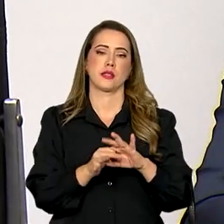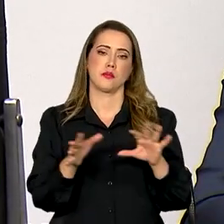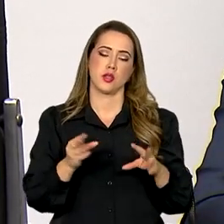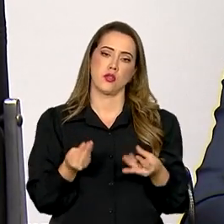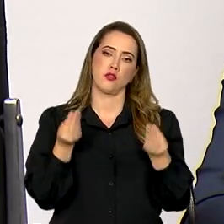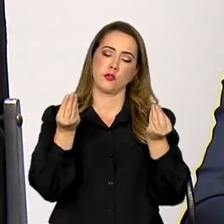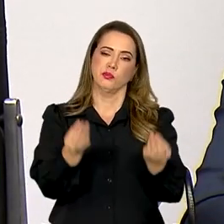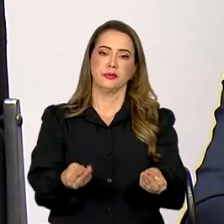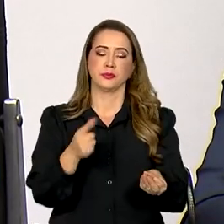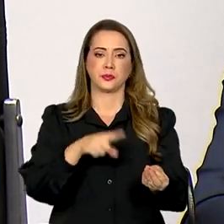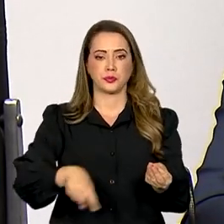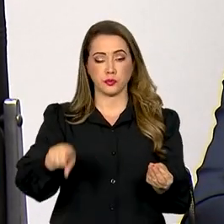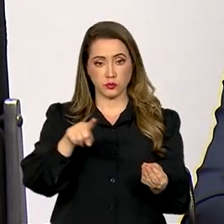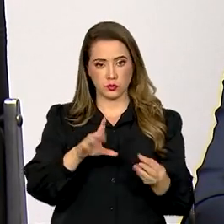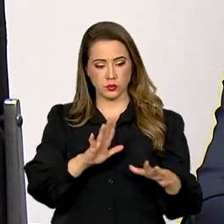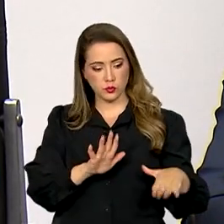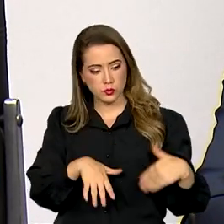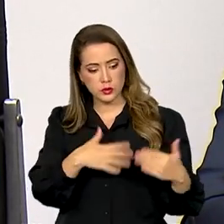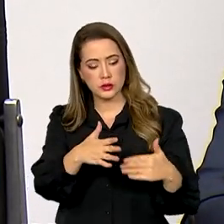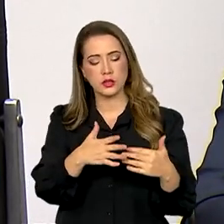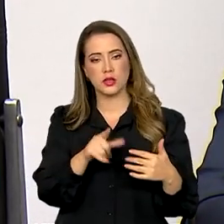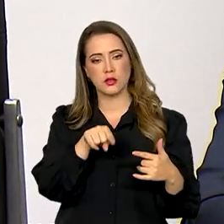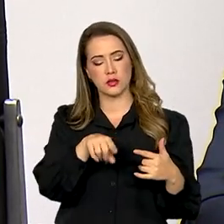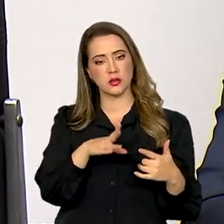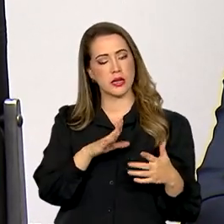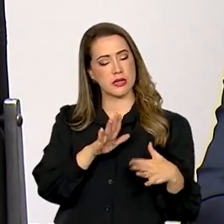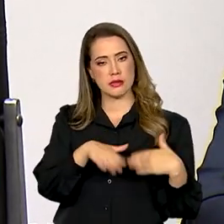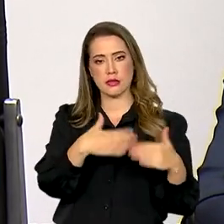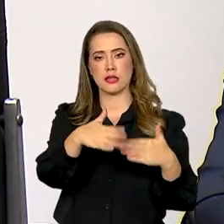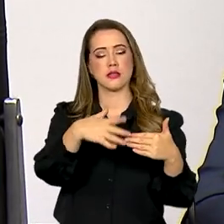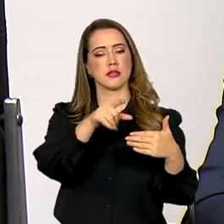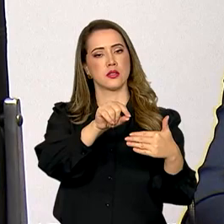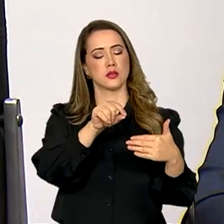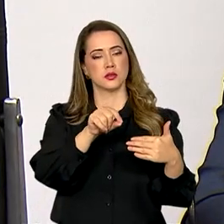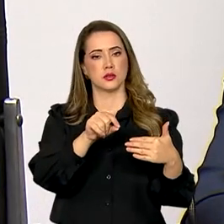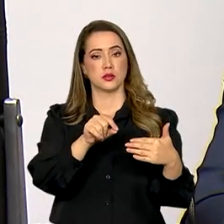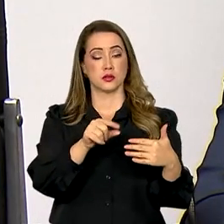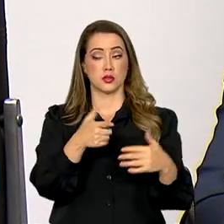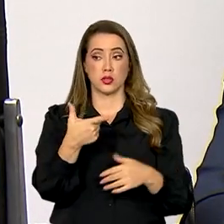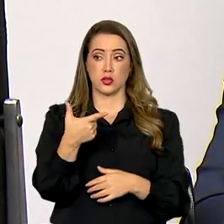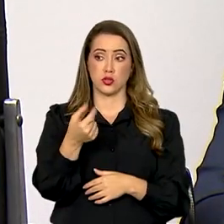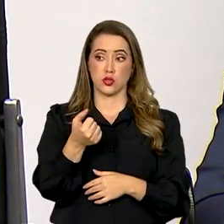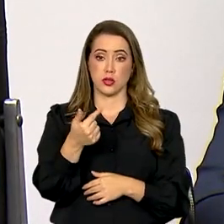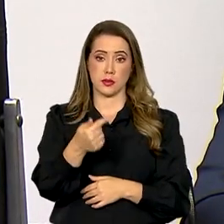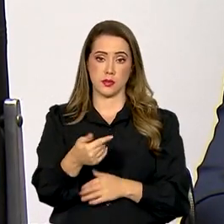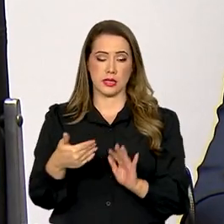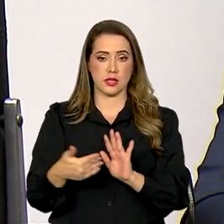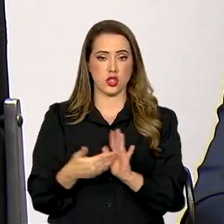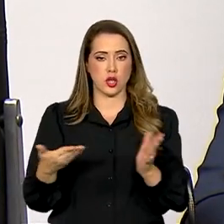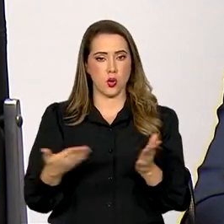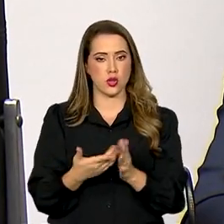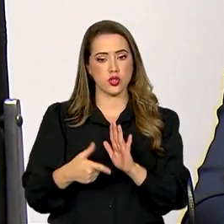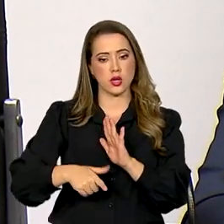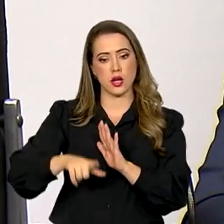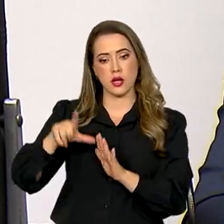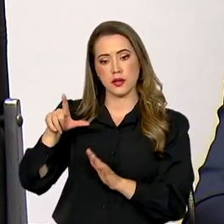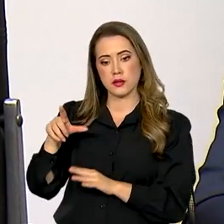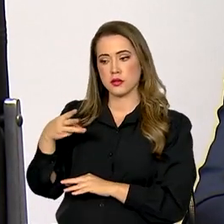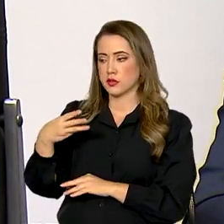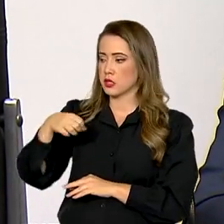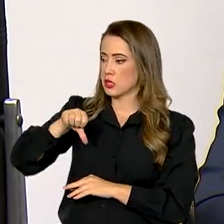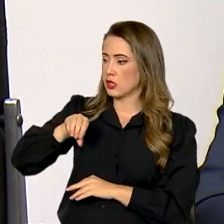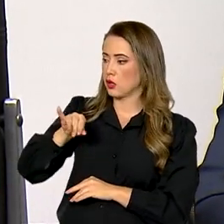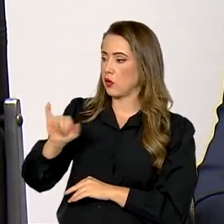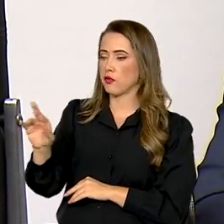dando ensejo a essa espiral que, de 2017 para cá, saltou de 39